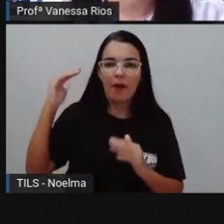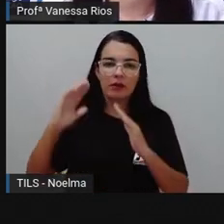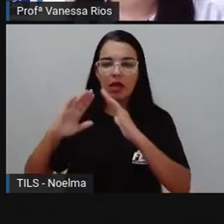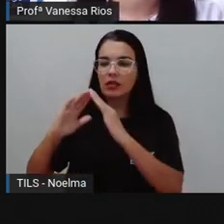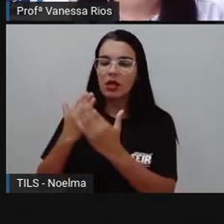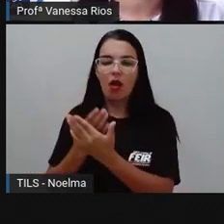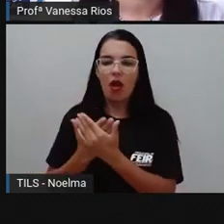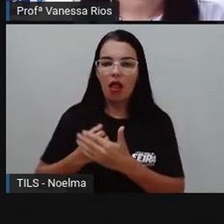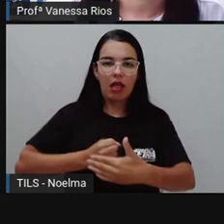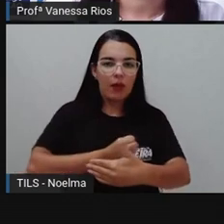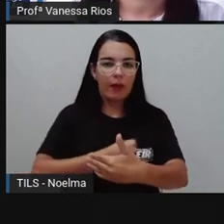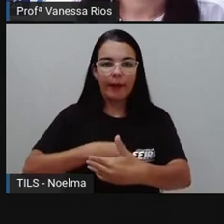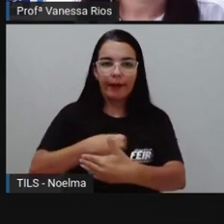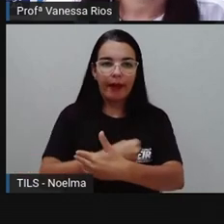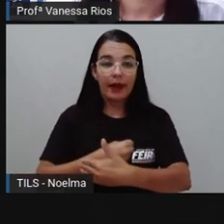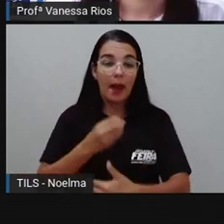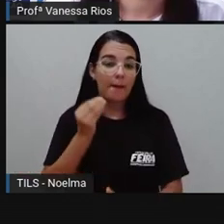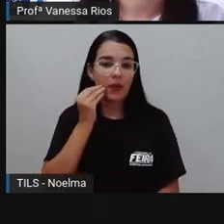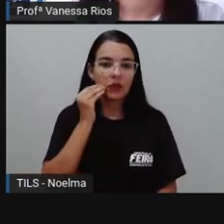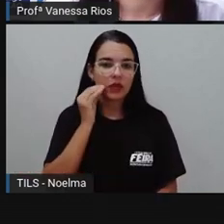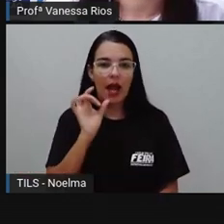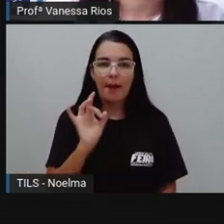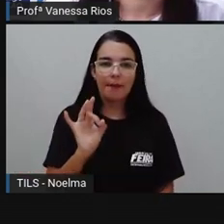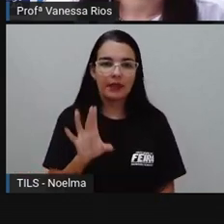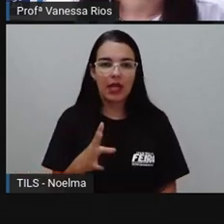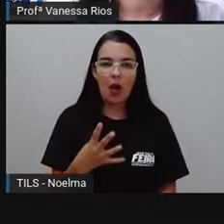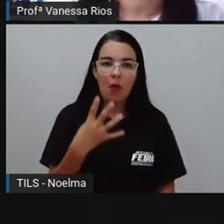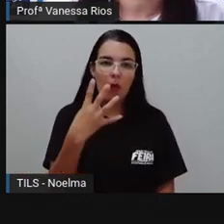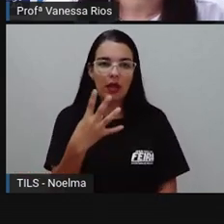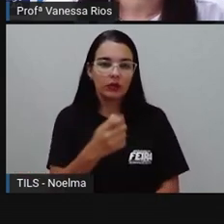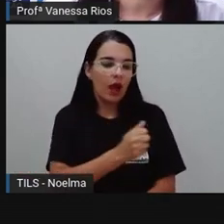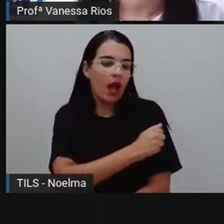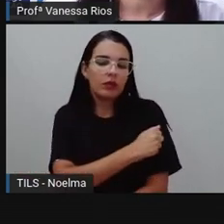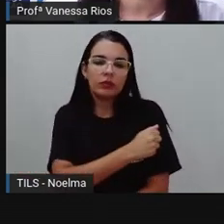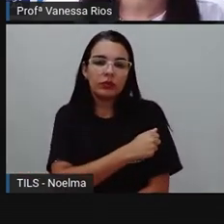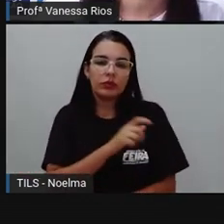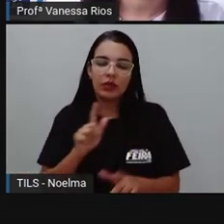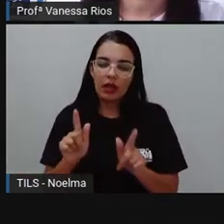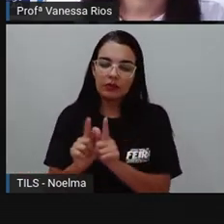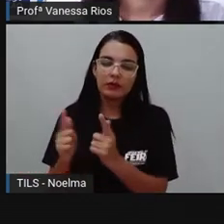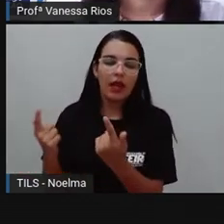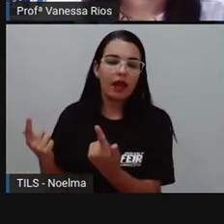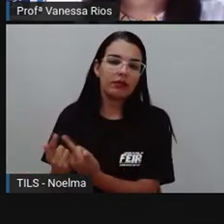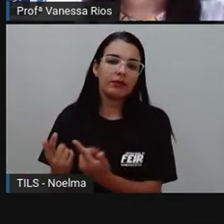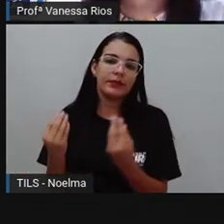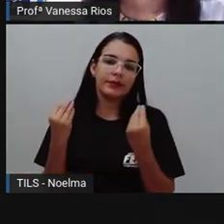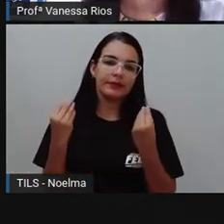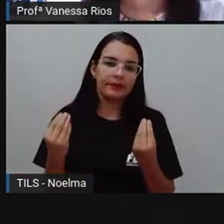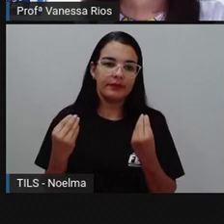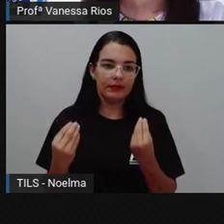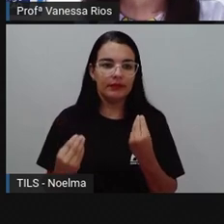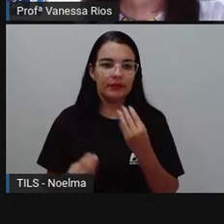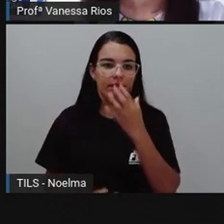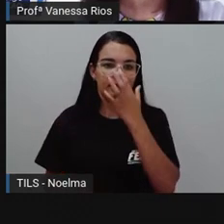famosa escola de culinária mostrar apenas quatro alunos em uma turma.